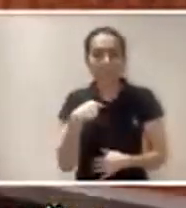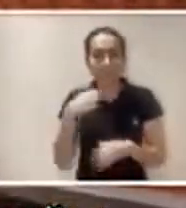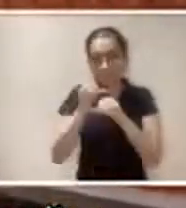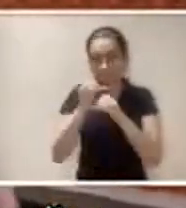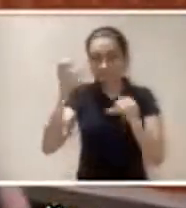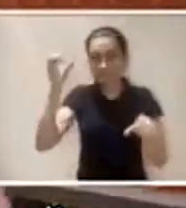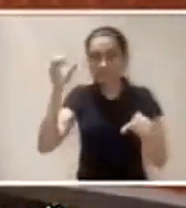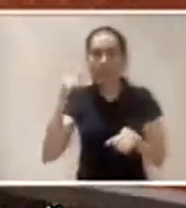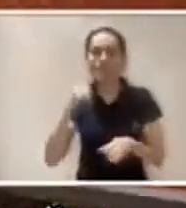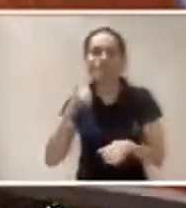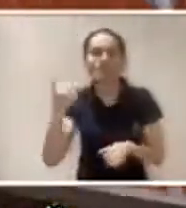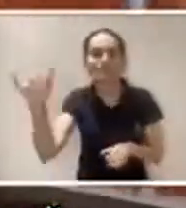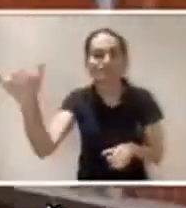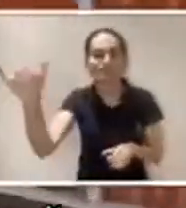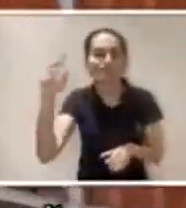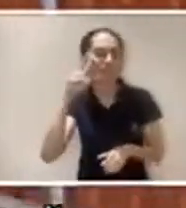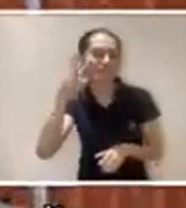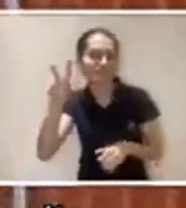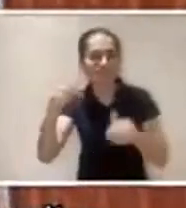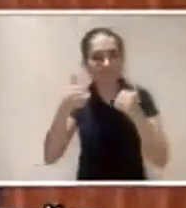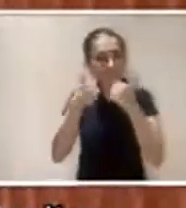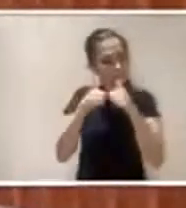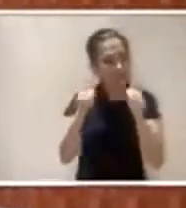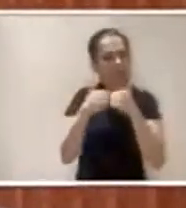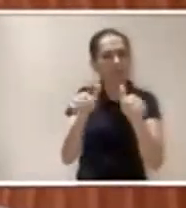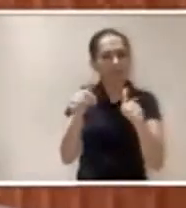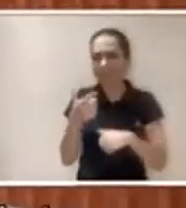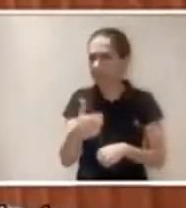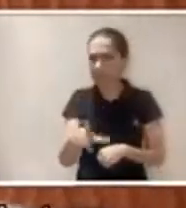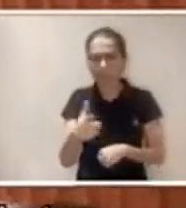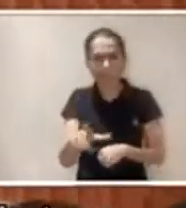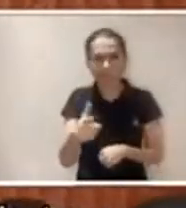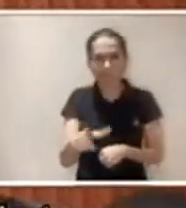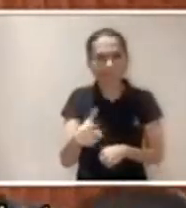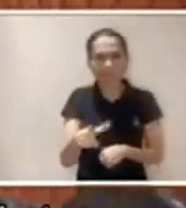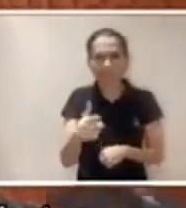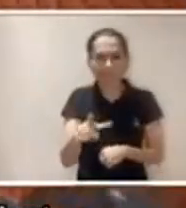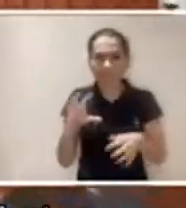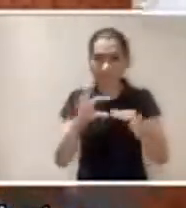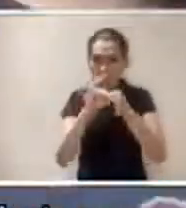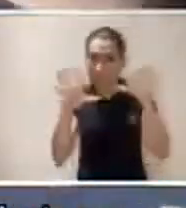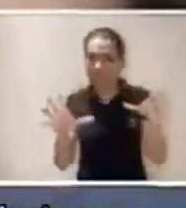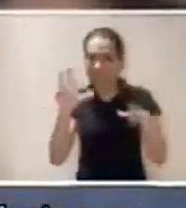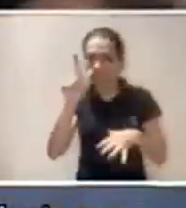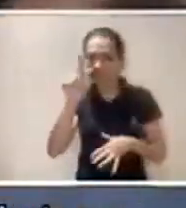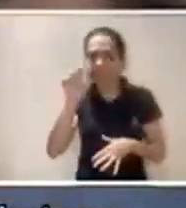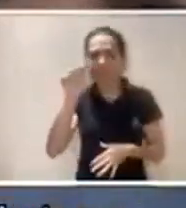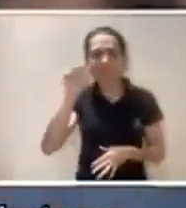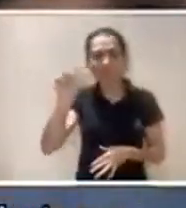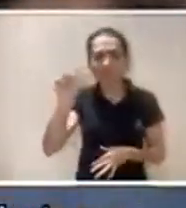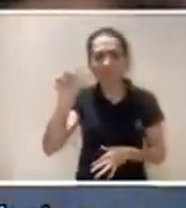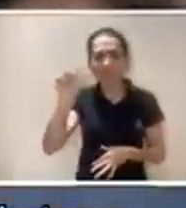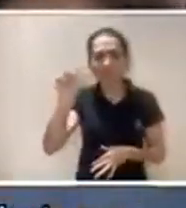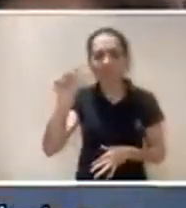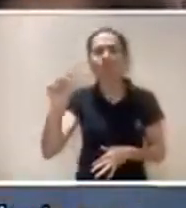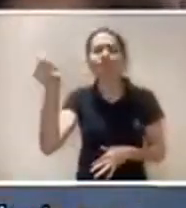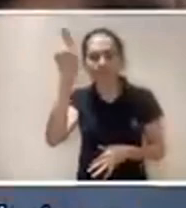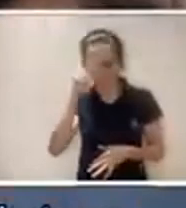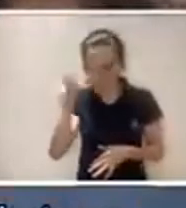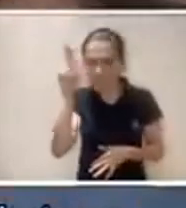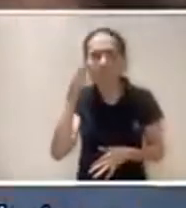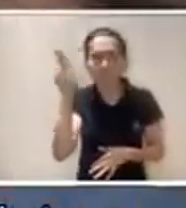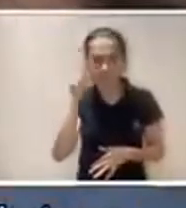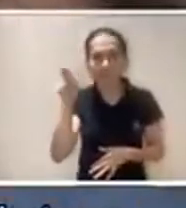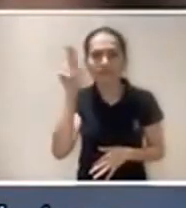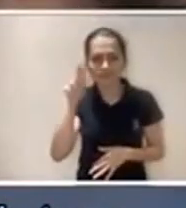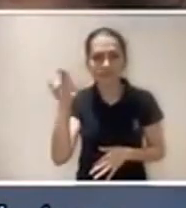relação à minha participação no projeto. E é um sonho, eu como engenheira de energia, a possibilidade de ter um